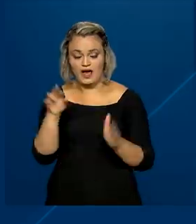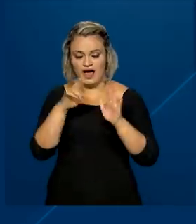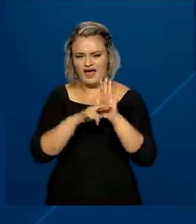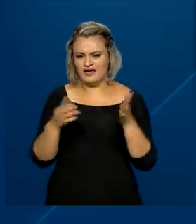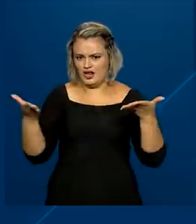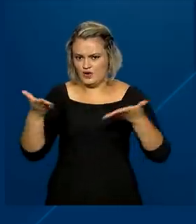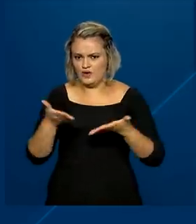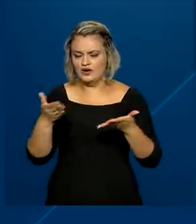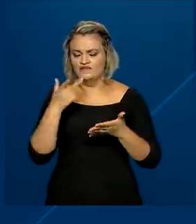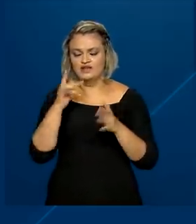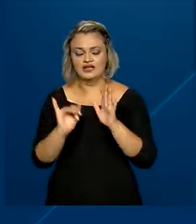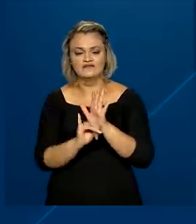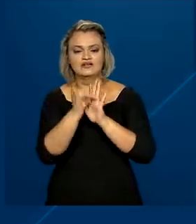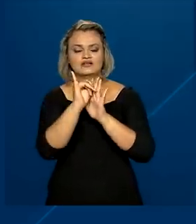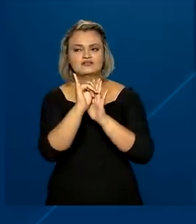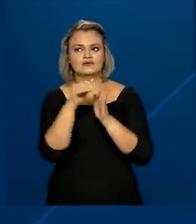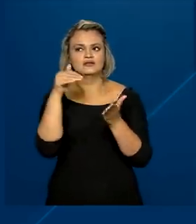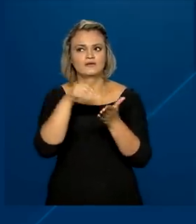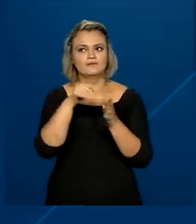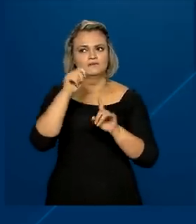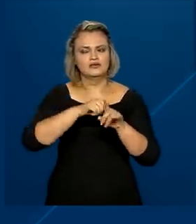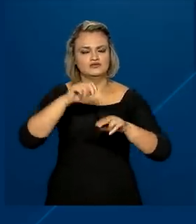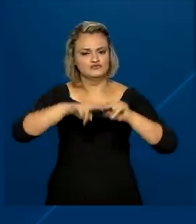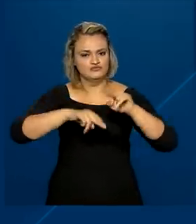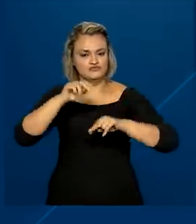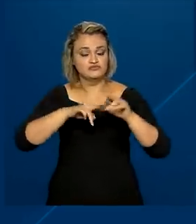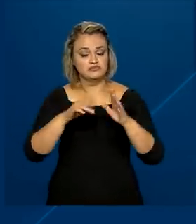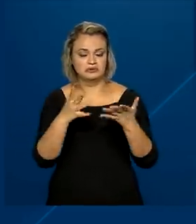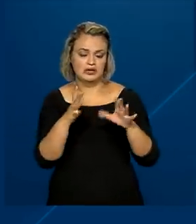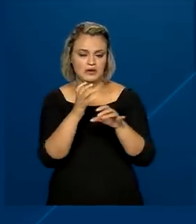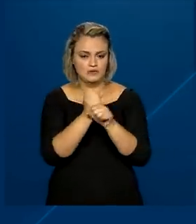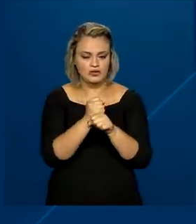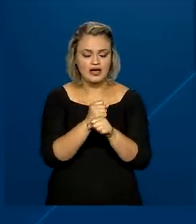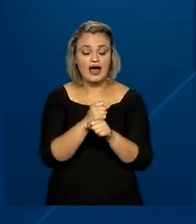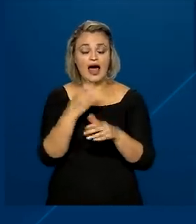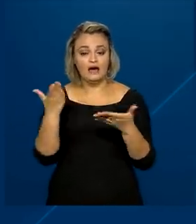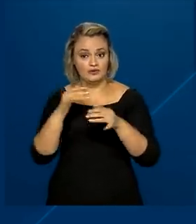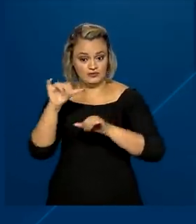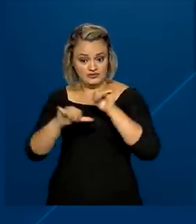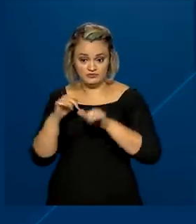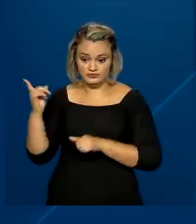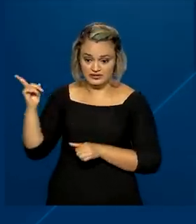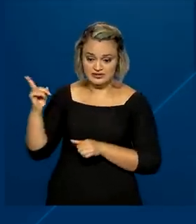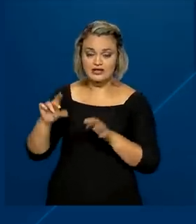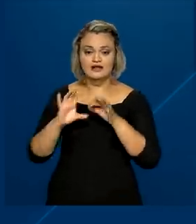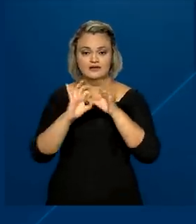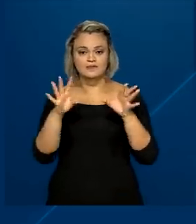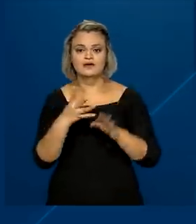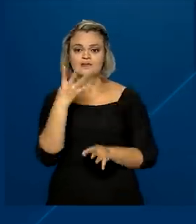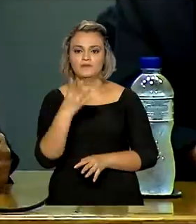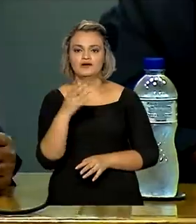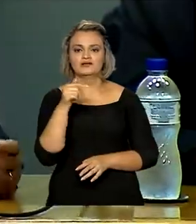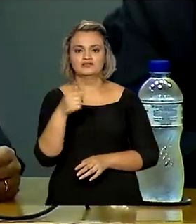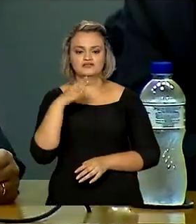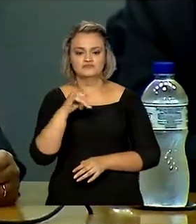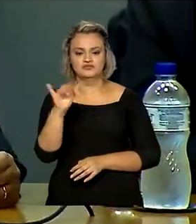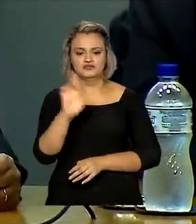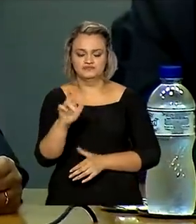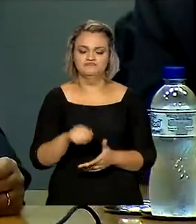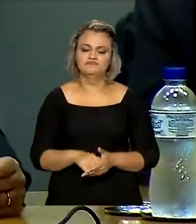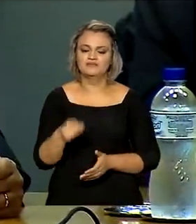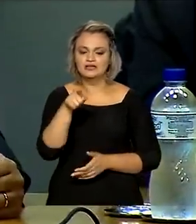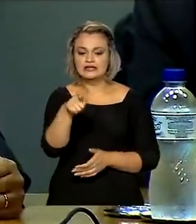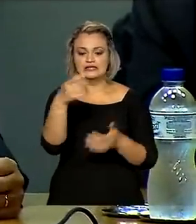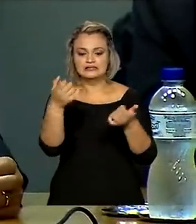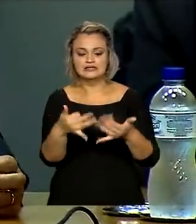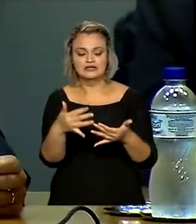atual considera a inflação até o mês de junho. Essa mudança libera mais 47 bilhões de reais. O secretário